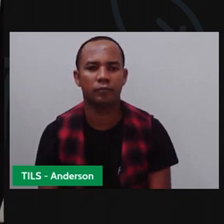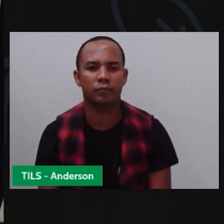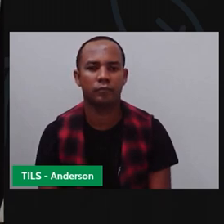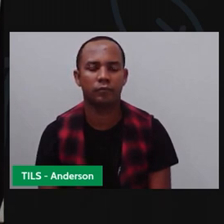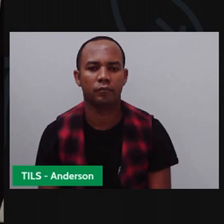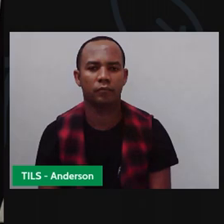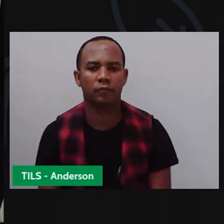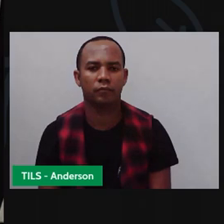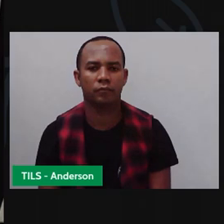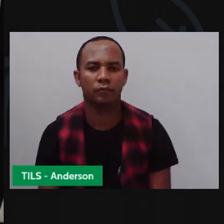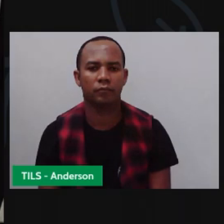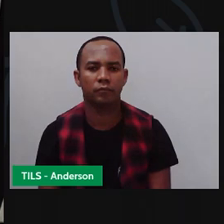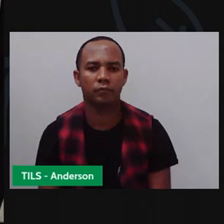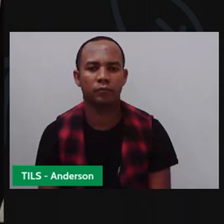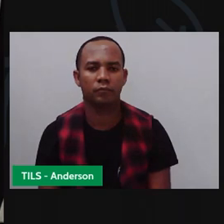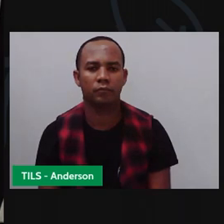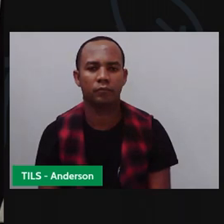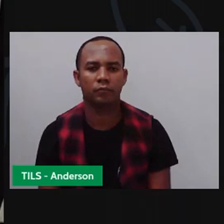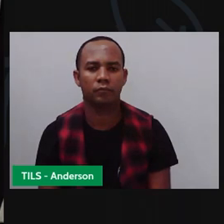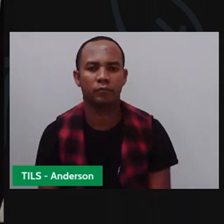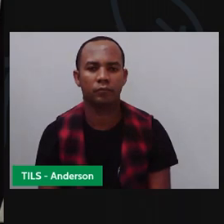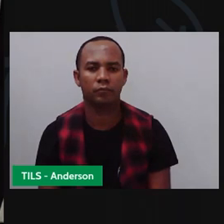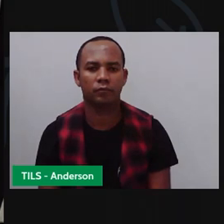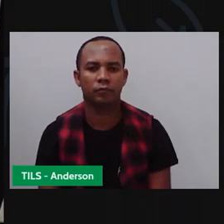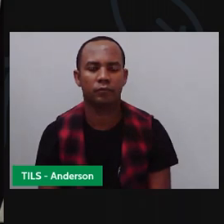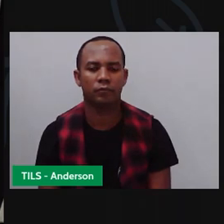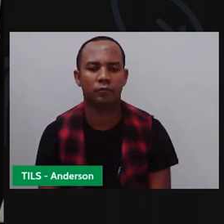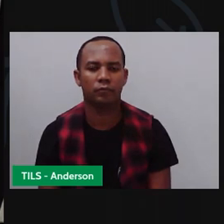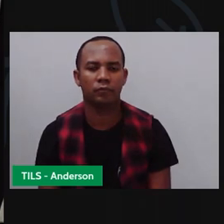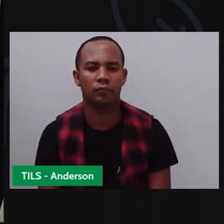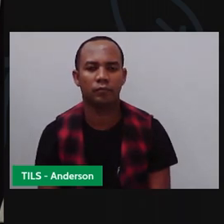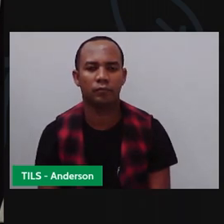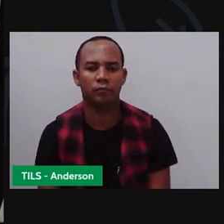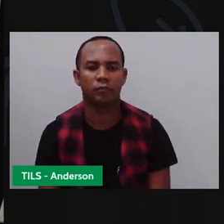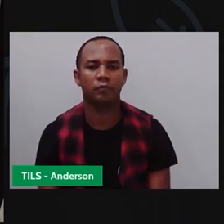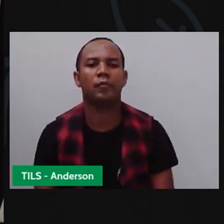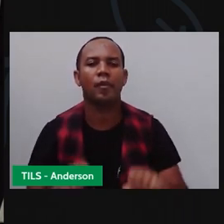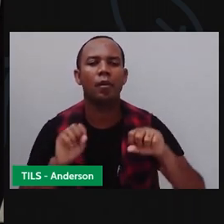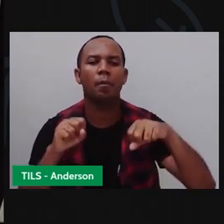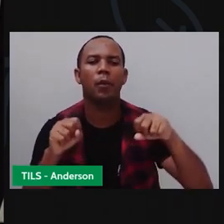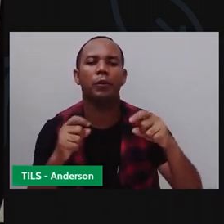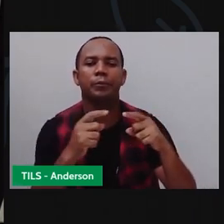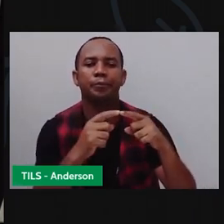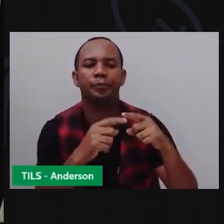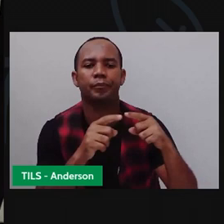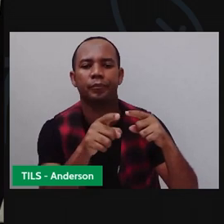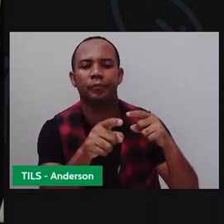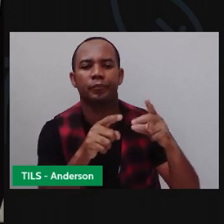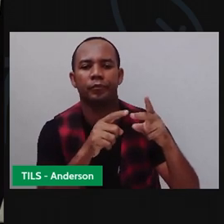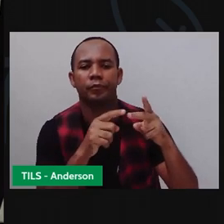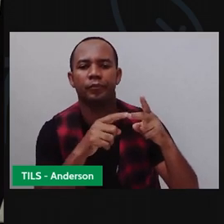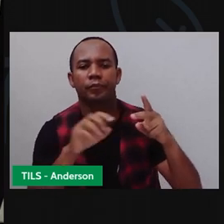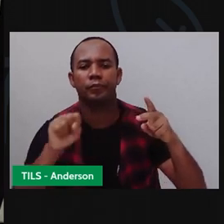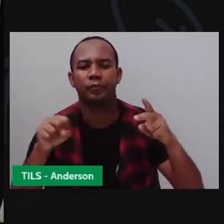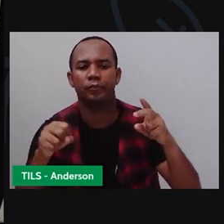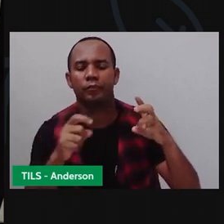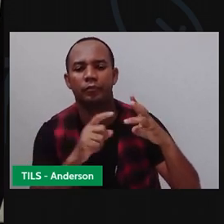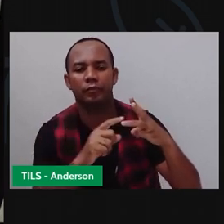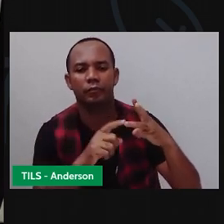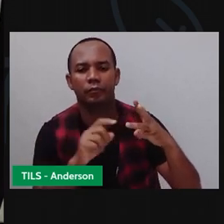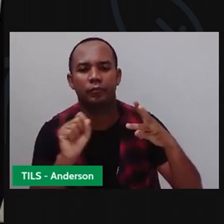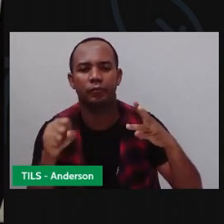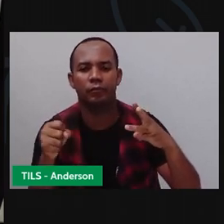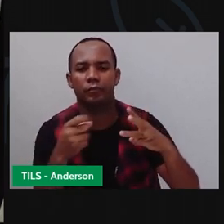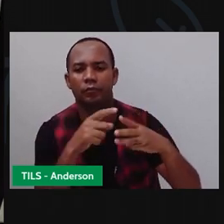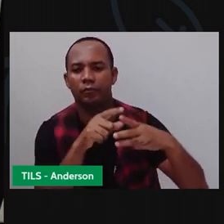Três. Olha, vamos botar aqui, ó. Uma moto. Duas motos. Três. Né? Eu venho aqui